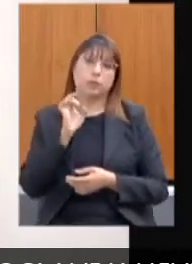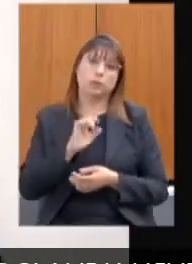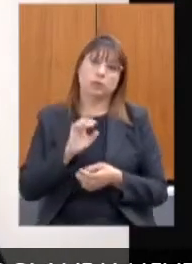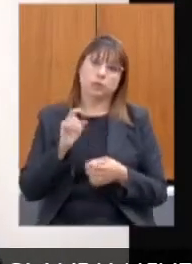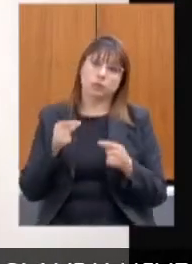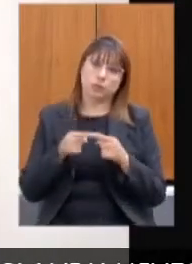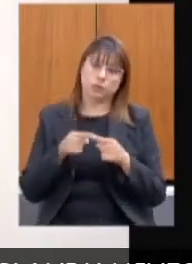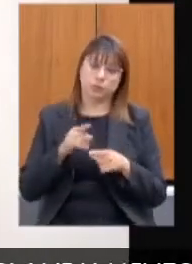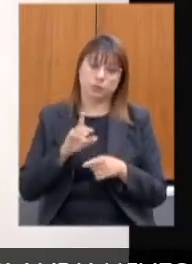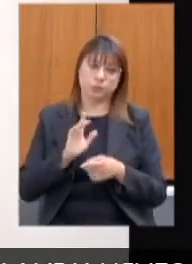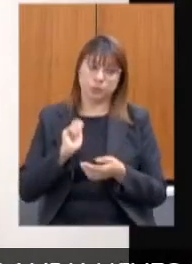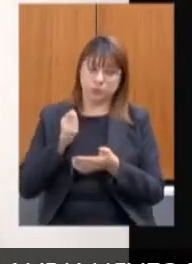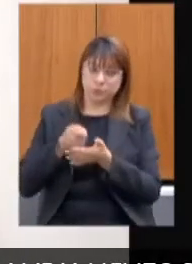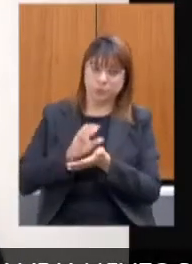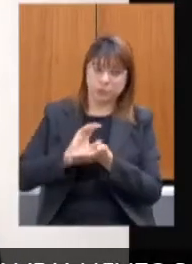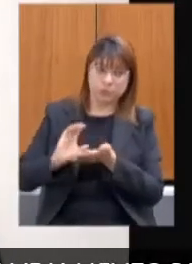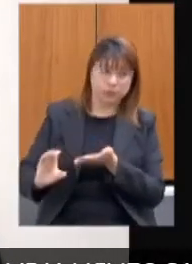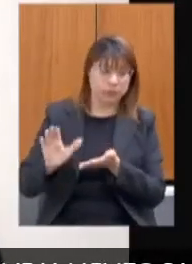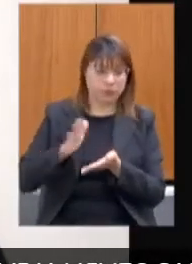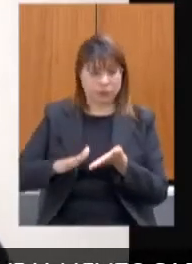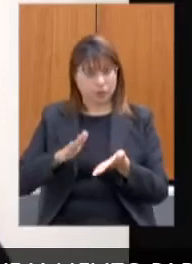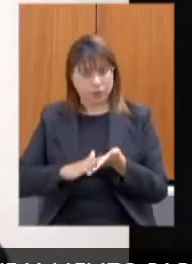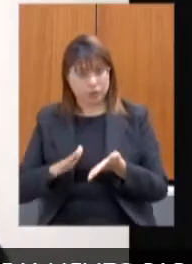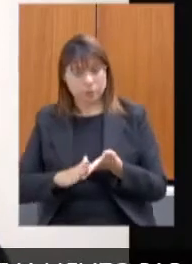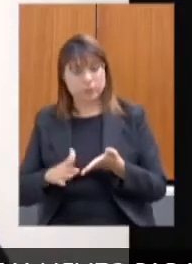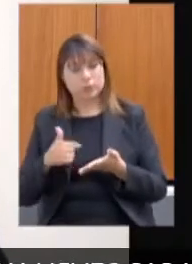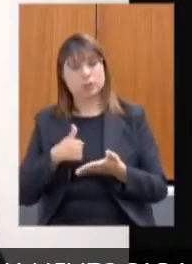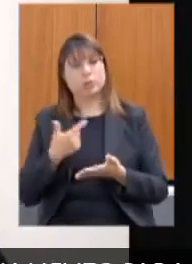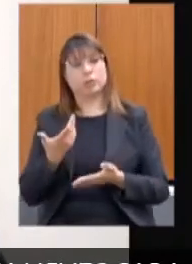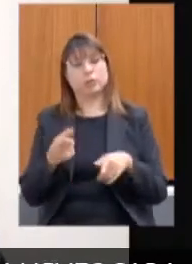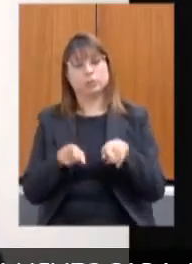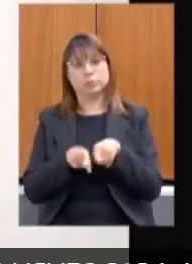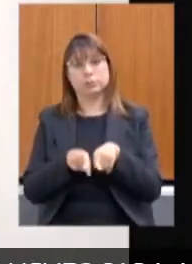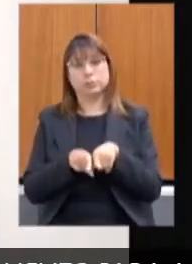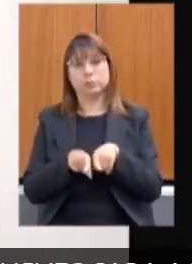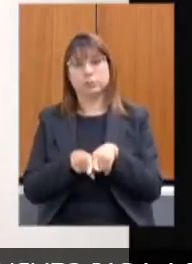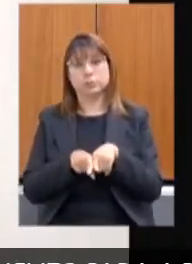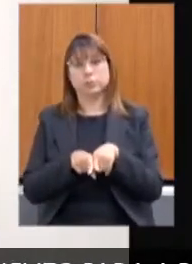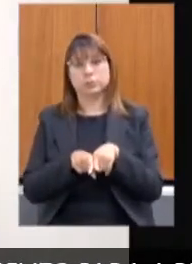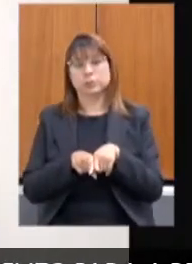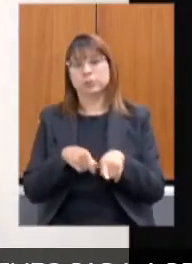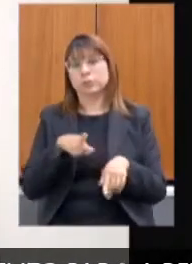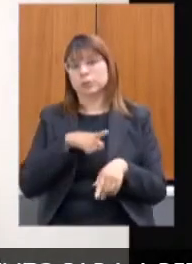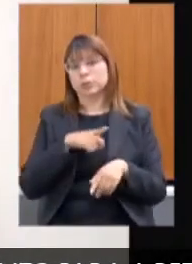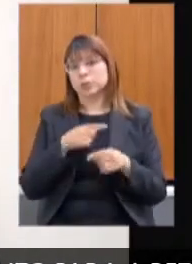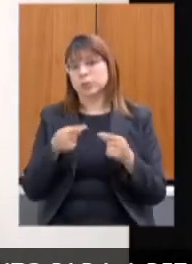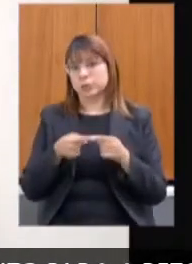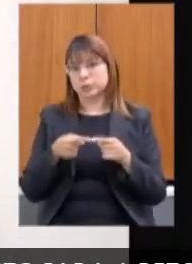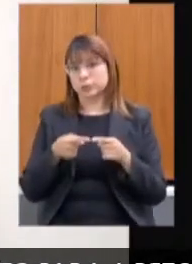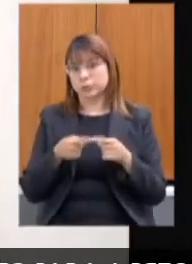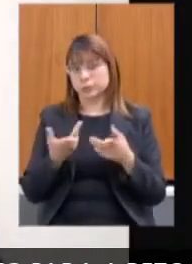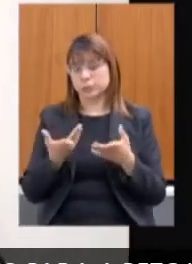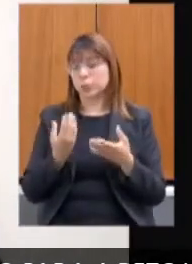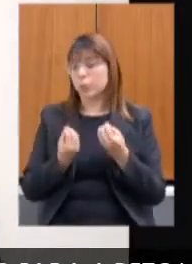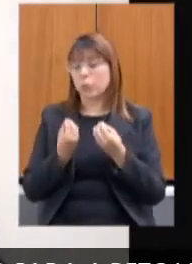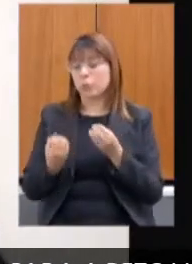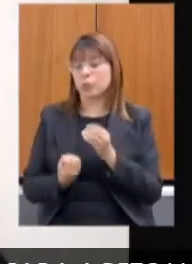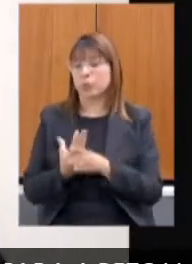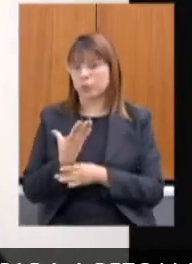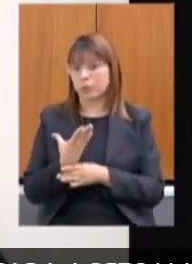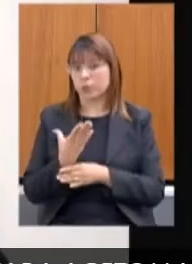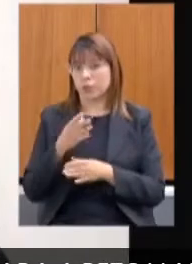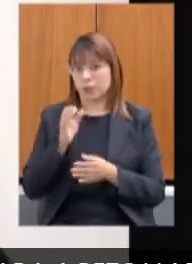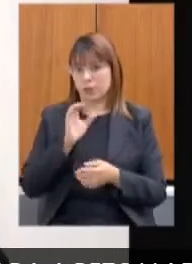da receita, da despesa, eu levantei possíveis fontes de receita. O FEM,